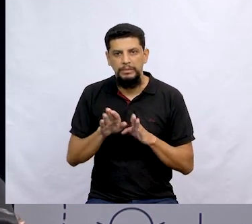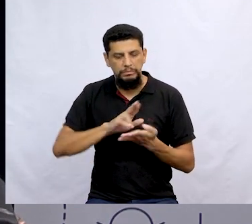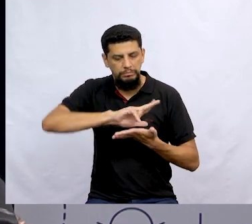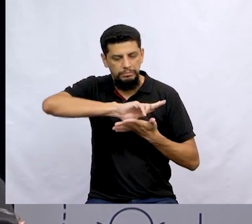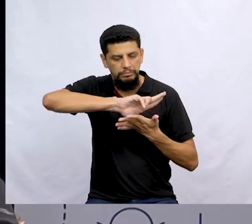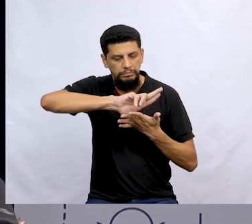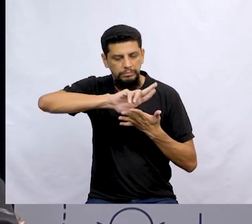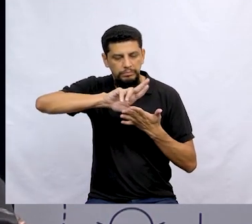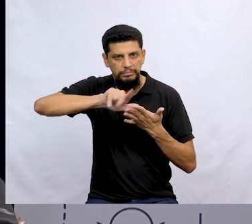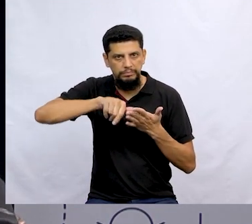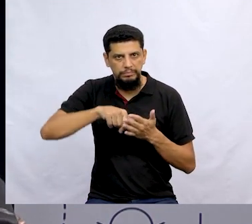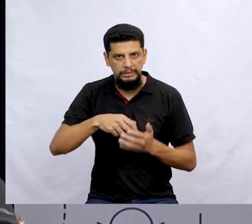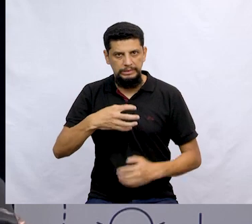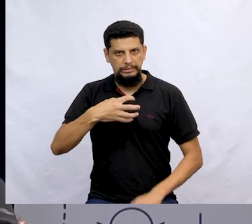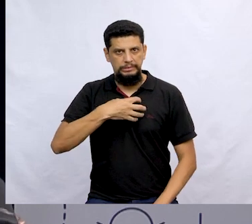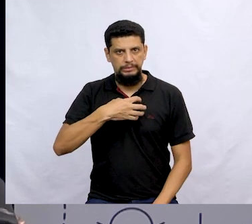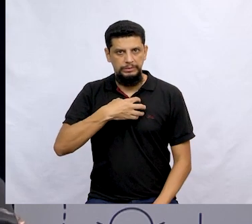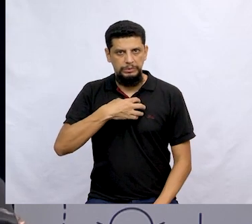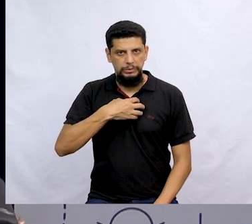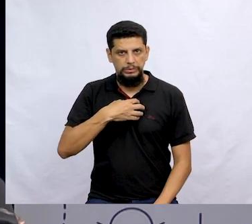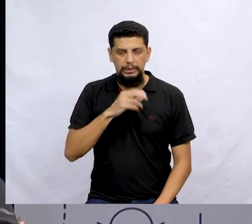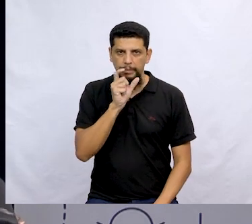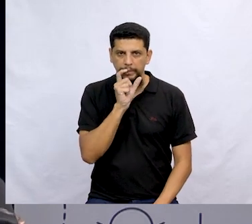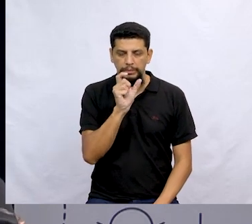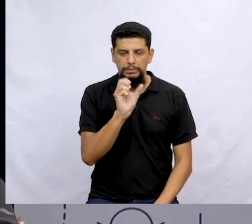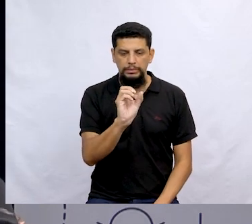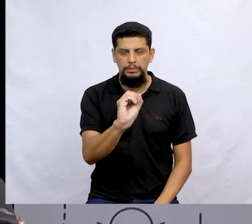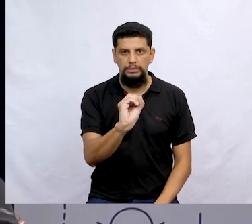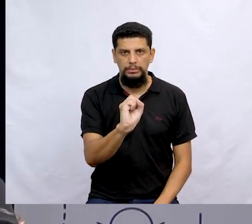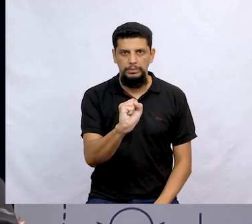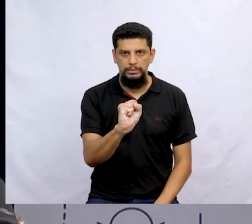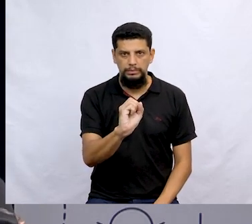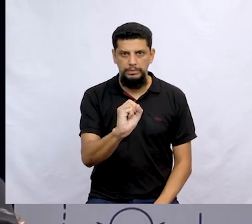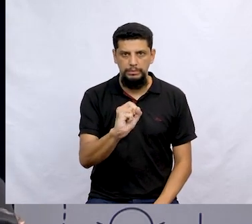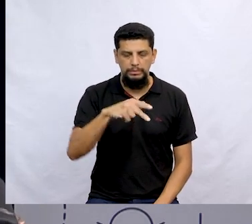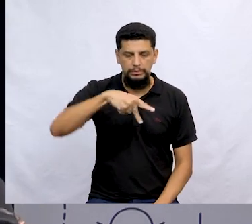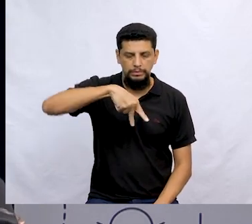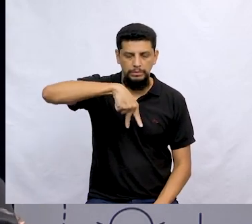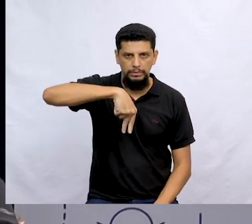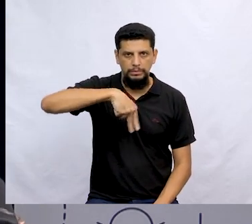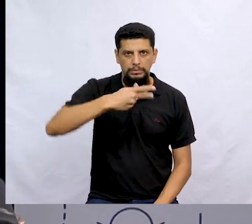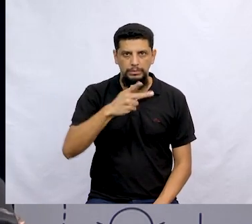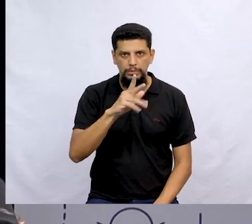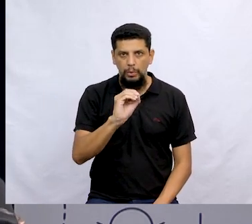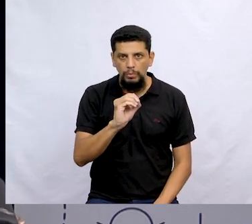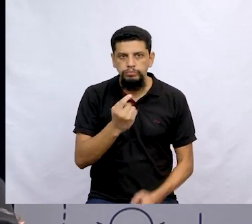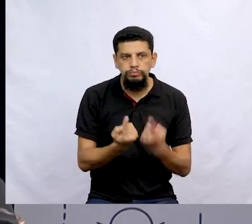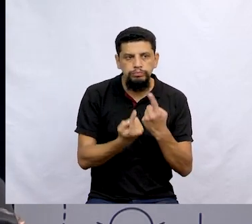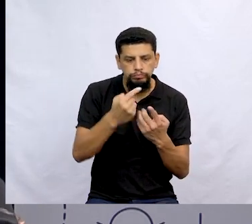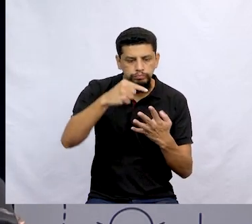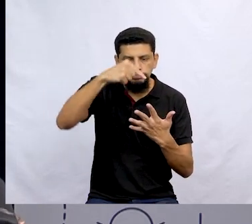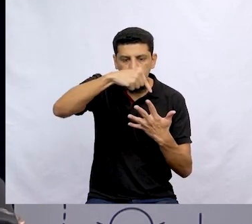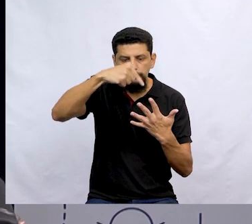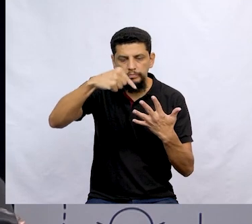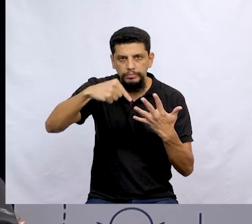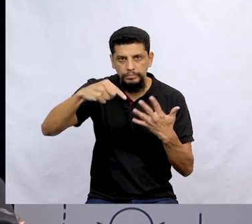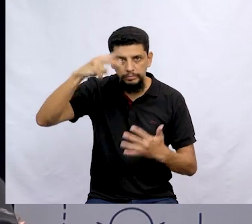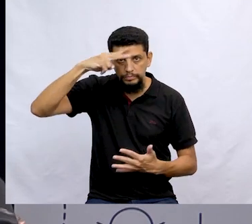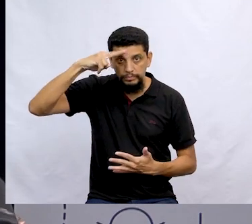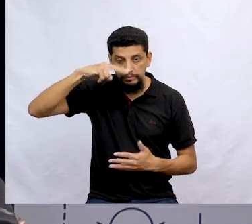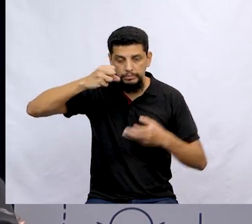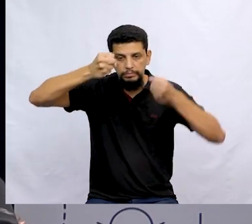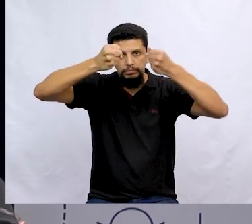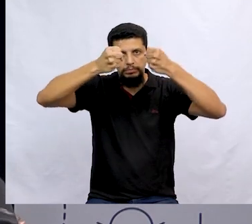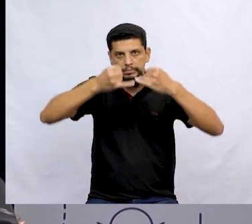olha quantos sentidos a gente explorou até agora. Mas, tá, professora Dai, vamos lá, né? Vamos descobrir sobre qual sonho, afinal, essa história vai falar?